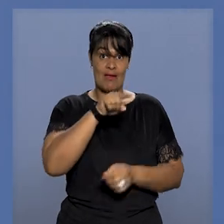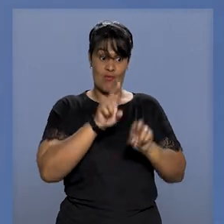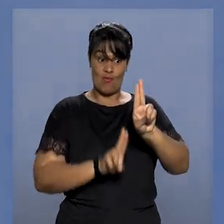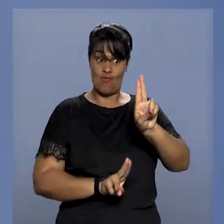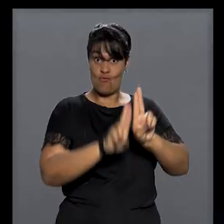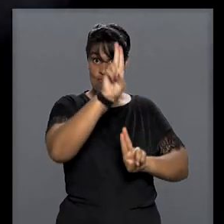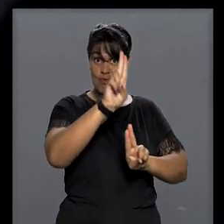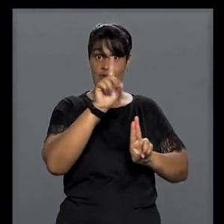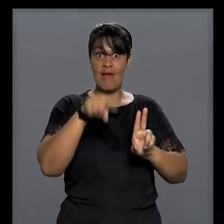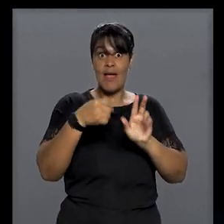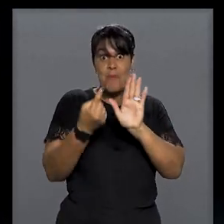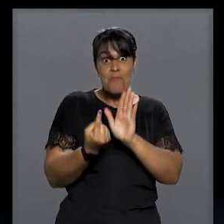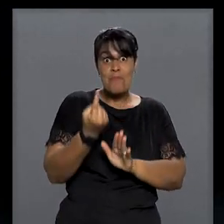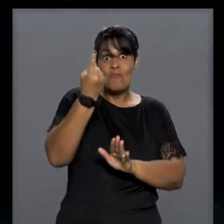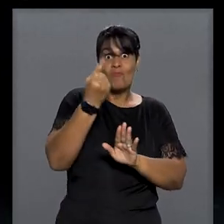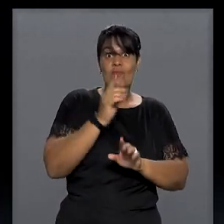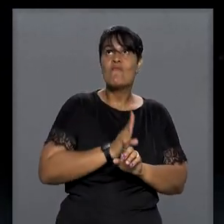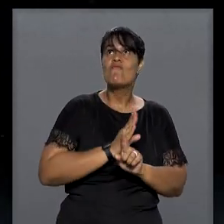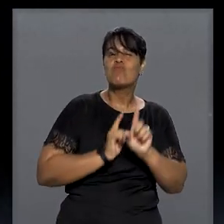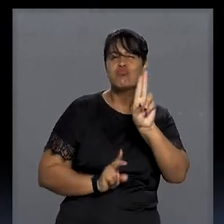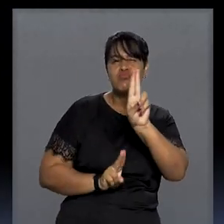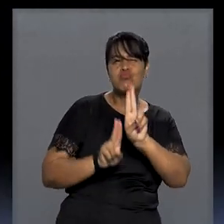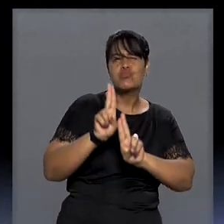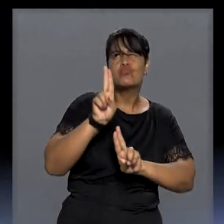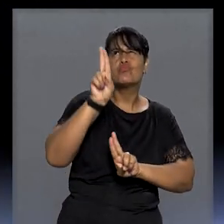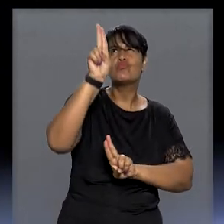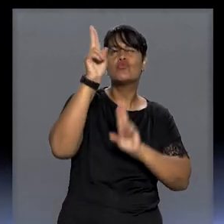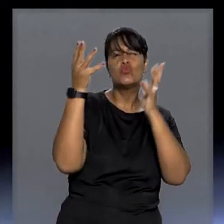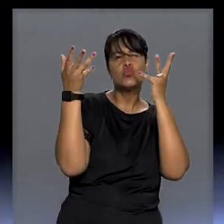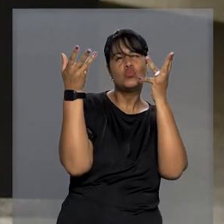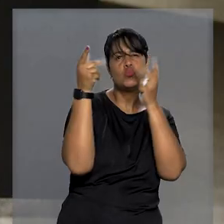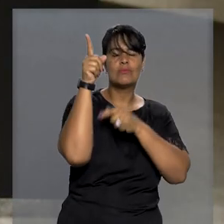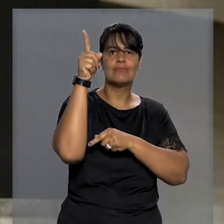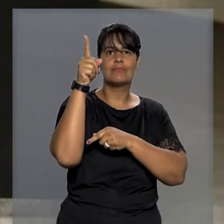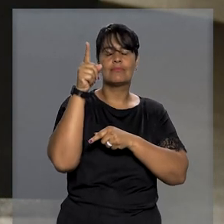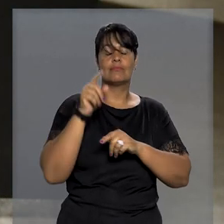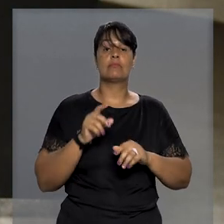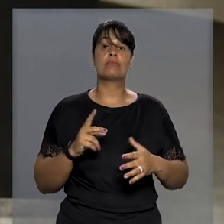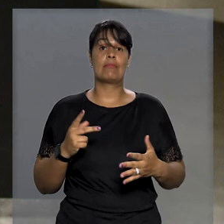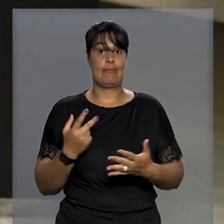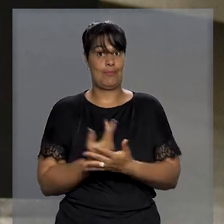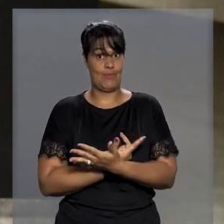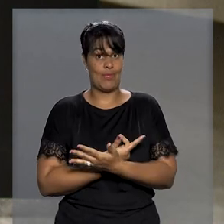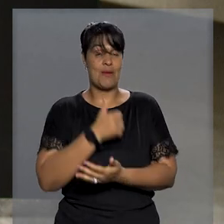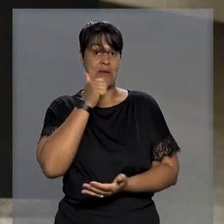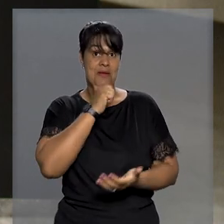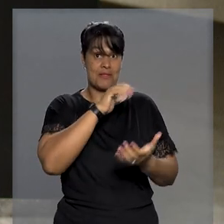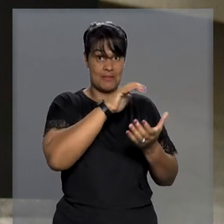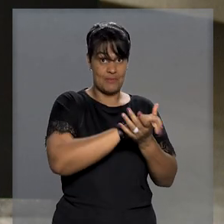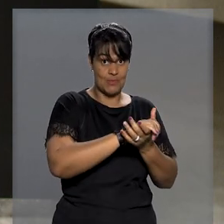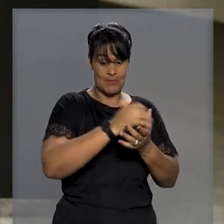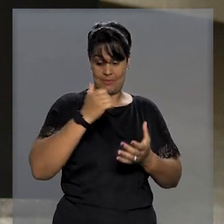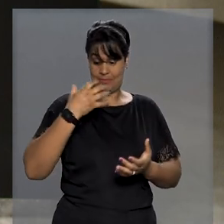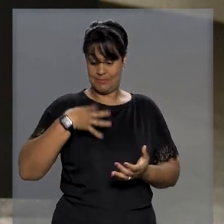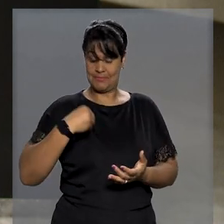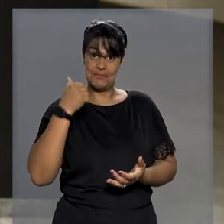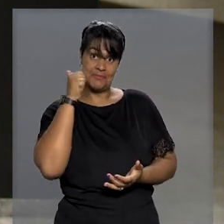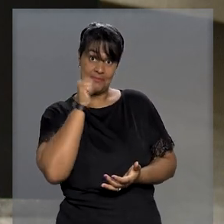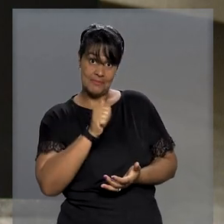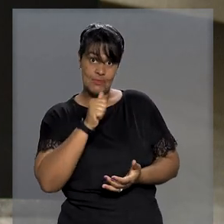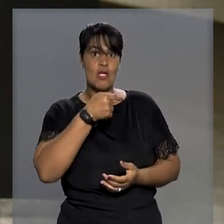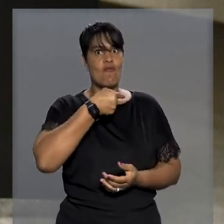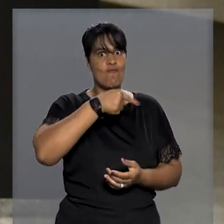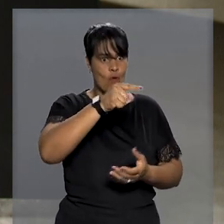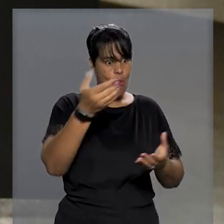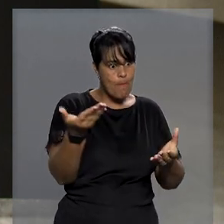levaria o primeiro satélite de fabricação brasileira para o espaço. A esposa e a filha de uma das vítimas foram à